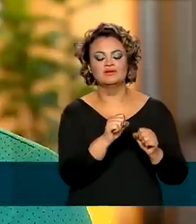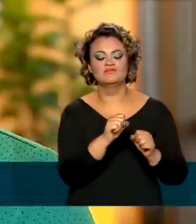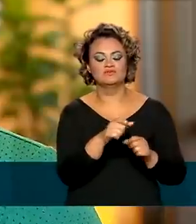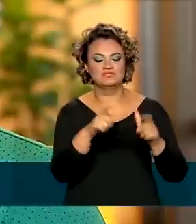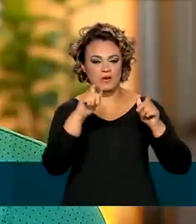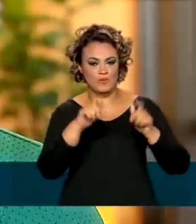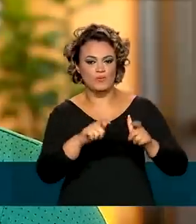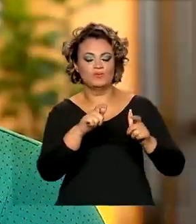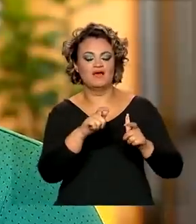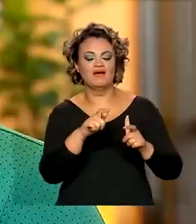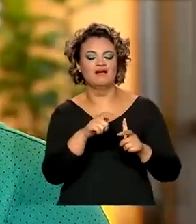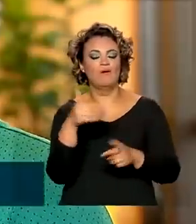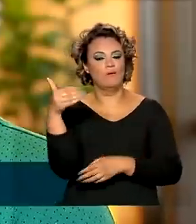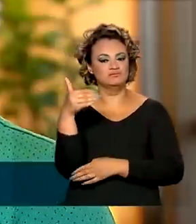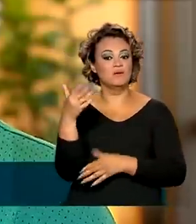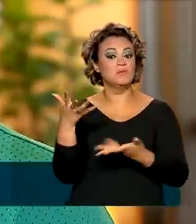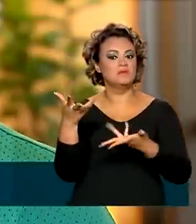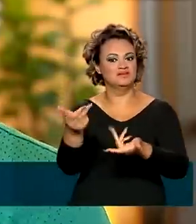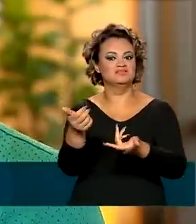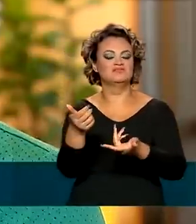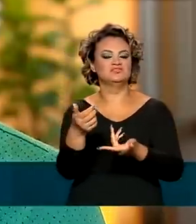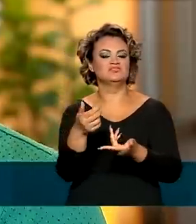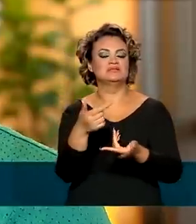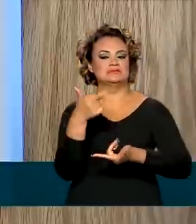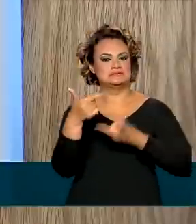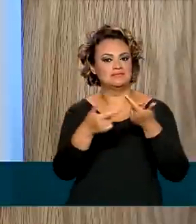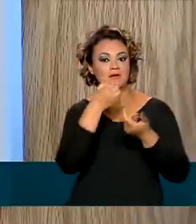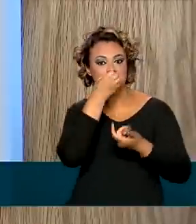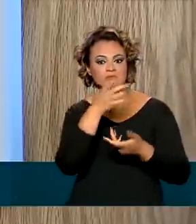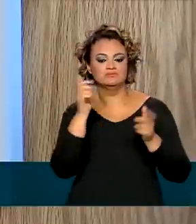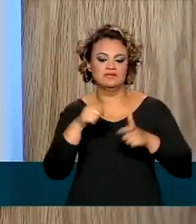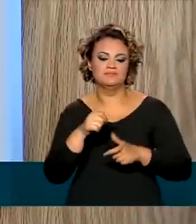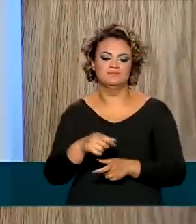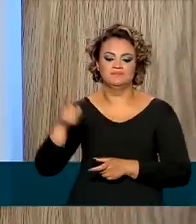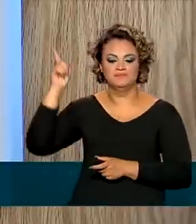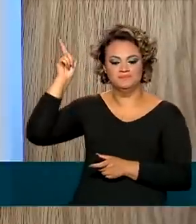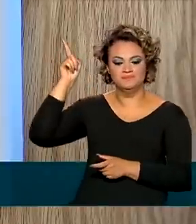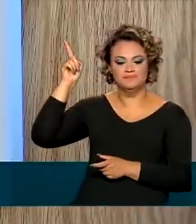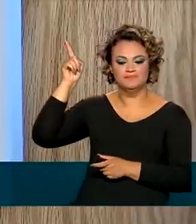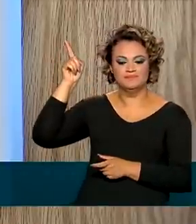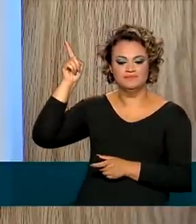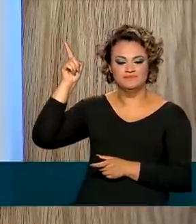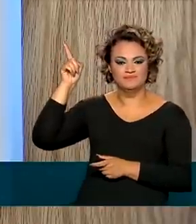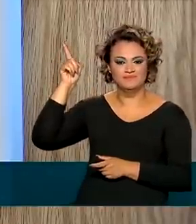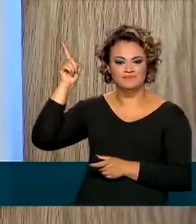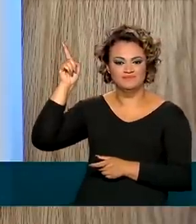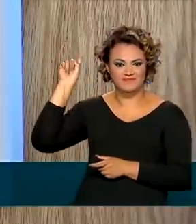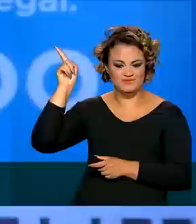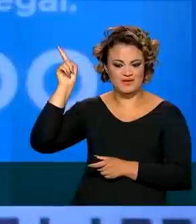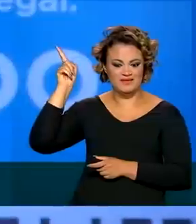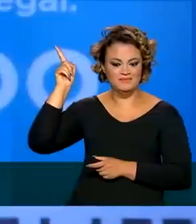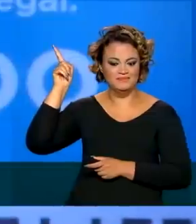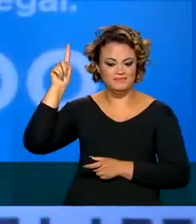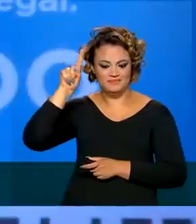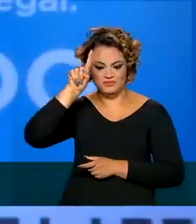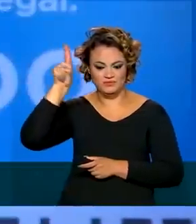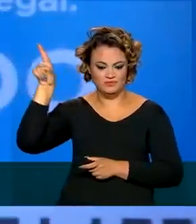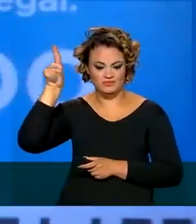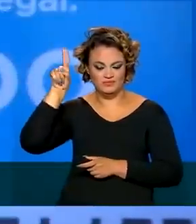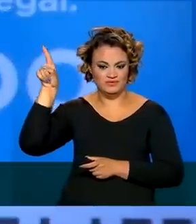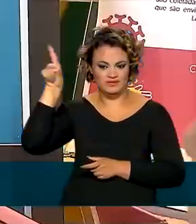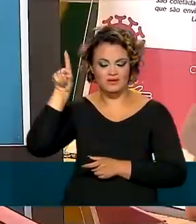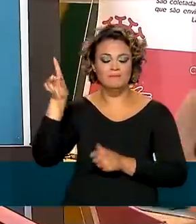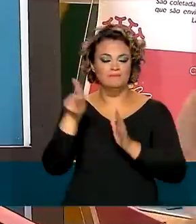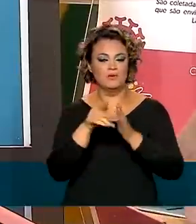hospedando em um hotel de qualidade, um hotel que vai prestar um bom serviço. O Cadastro de Prestadores de Serviços Turísticos, Cadastur,